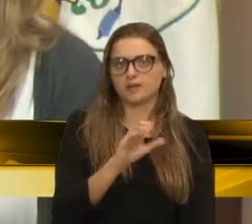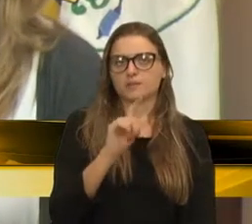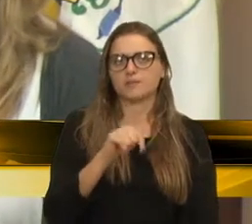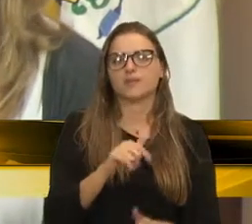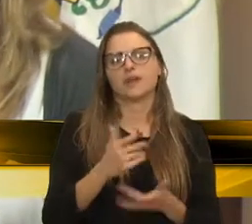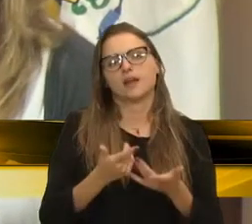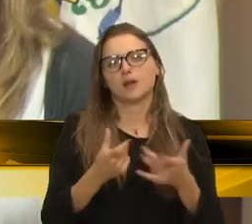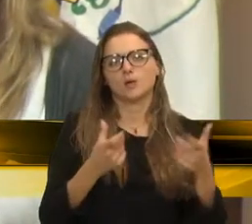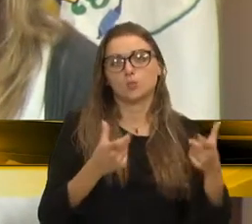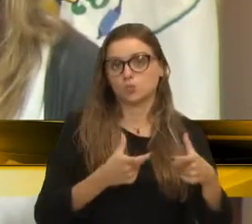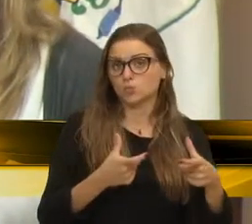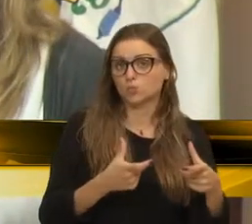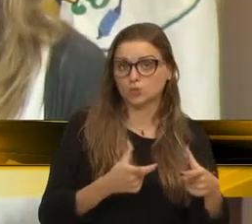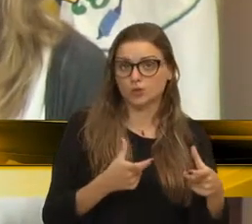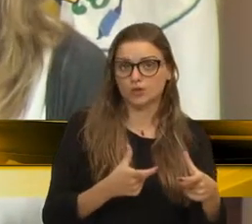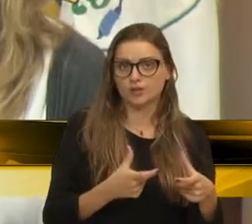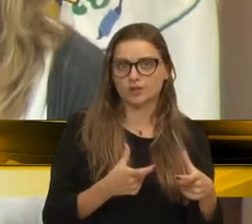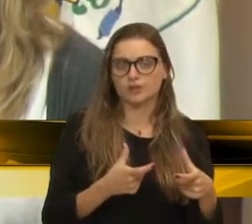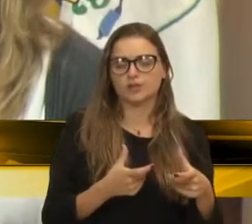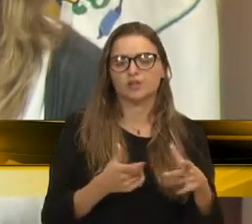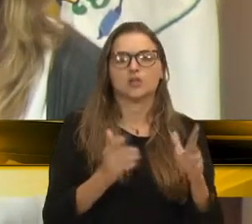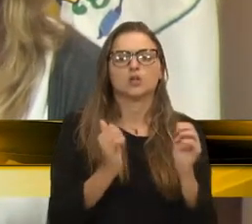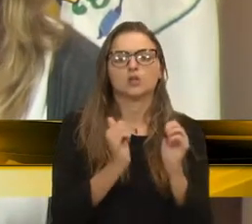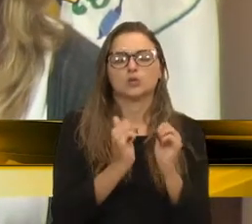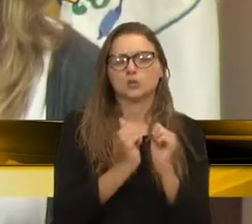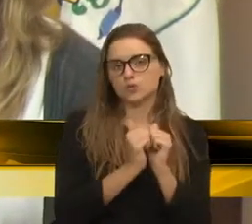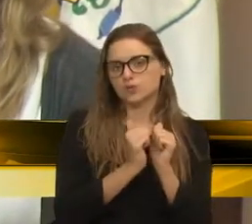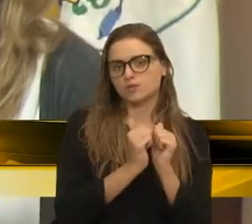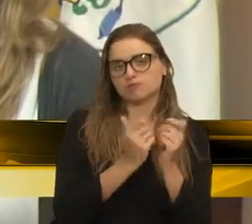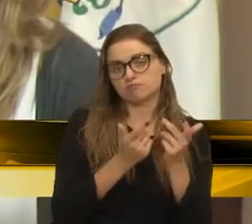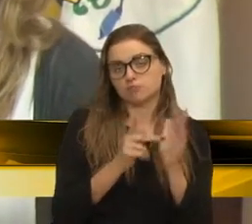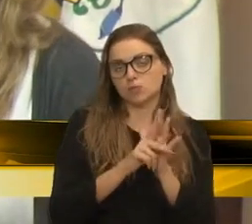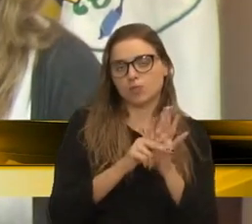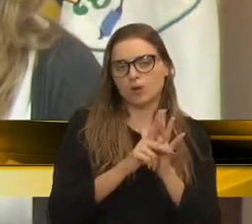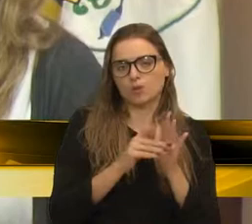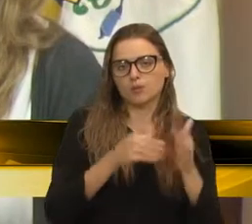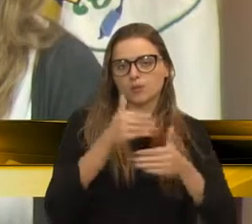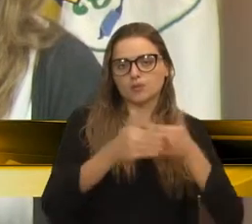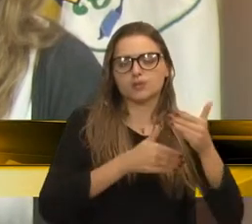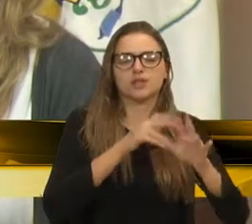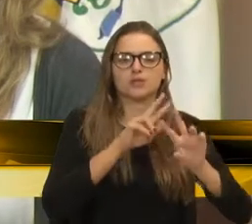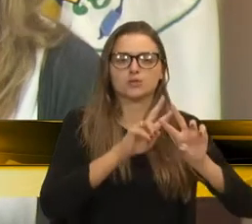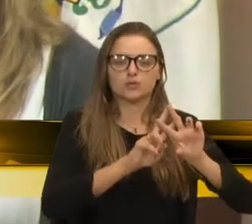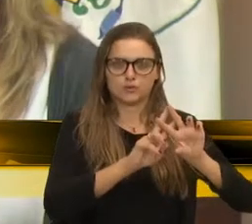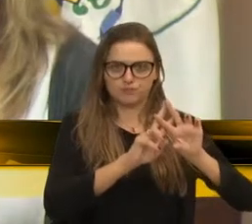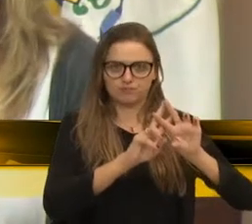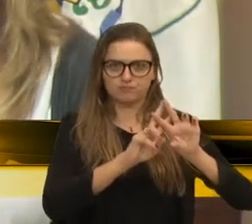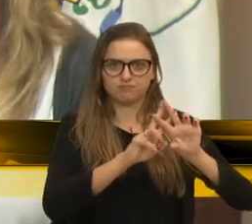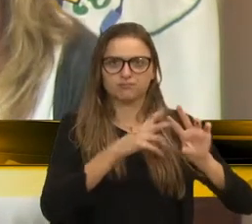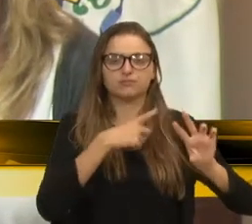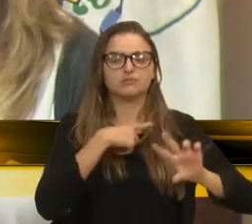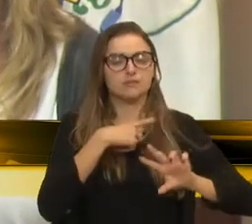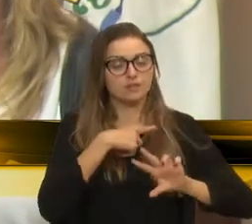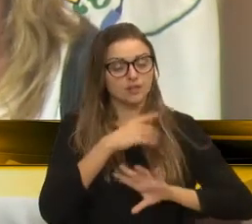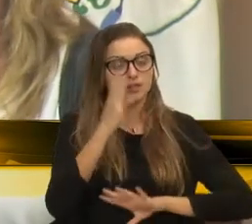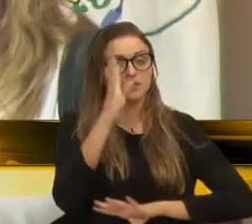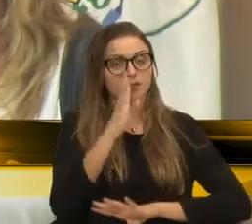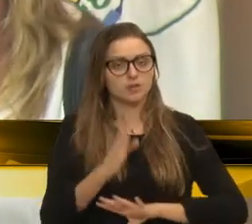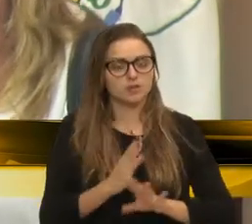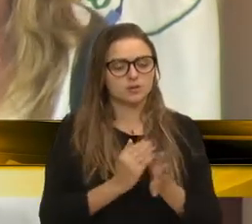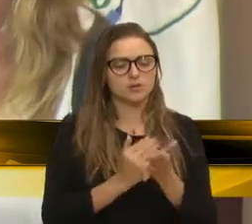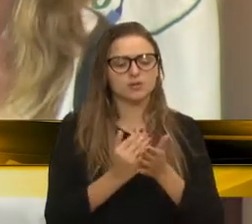alternativa do sistema carcerário que existe no Brasil desde